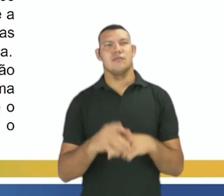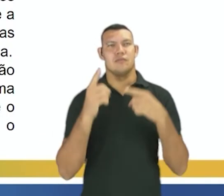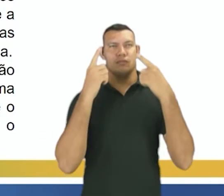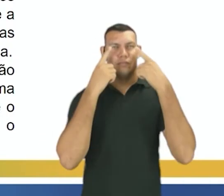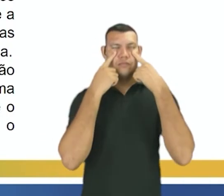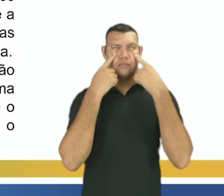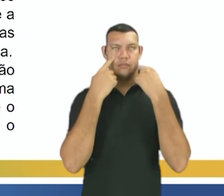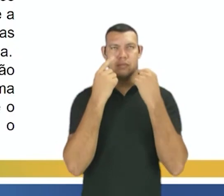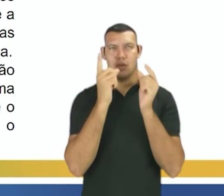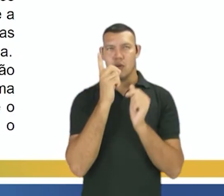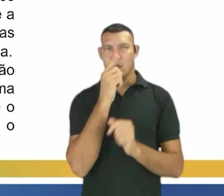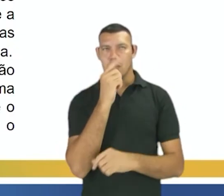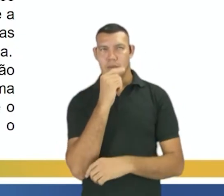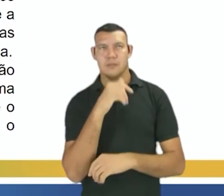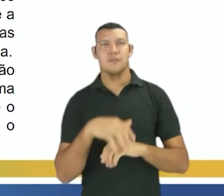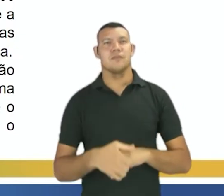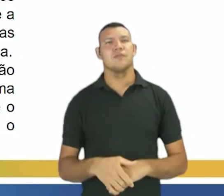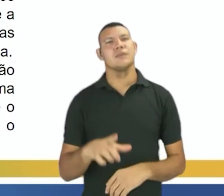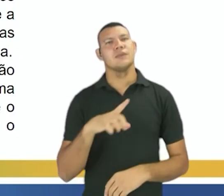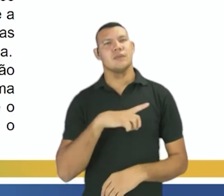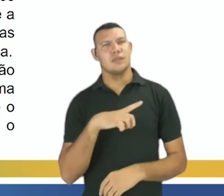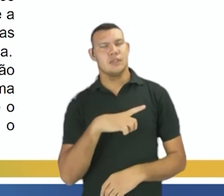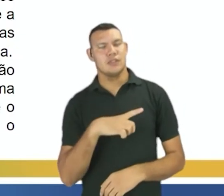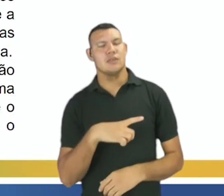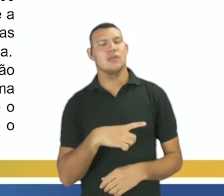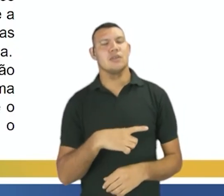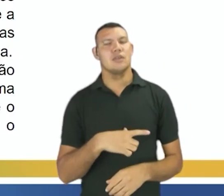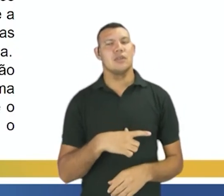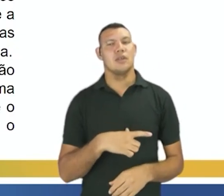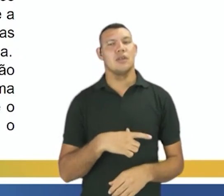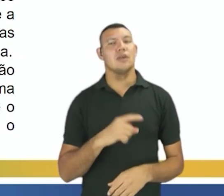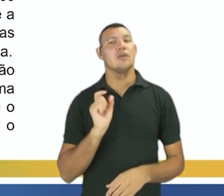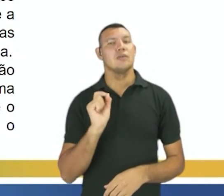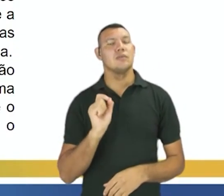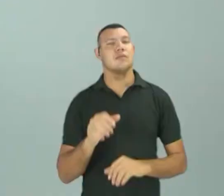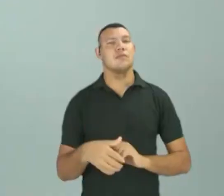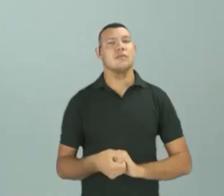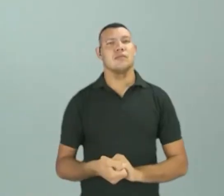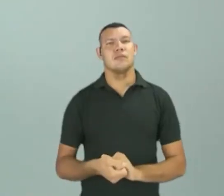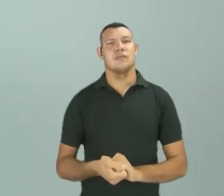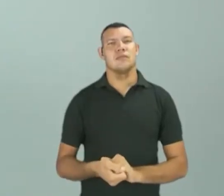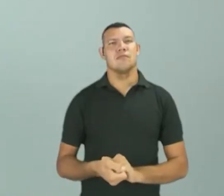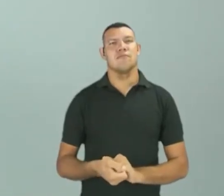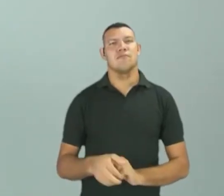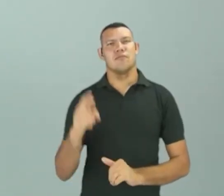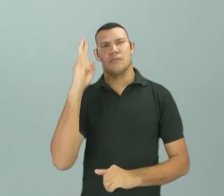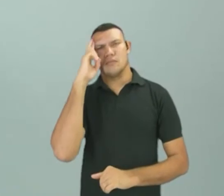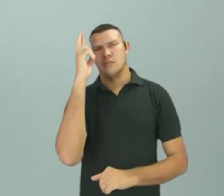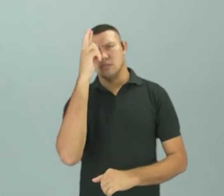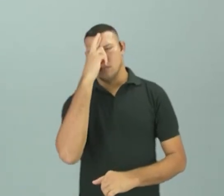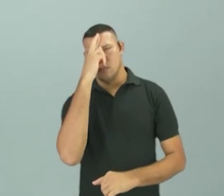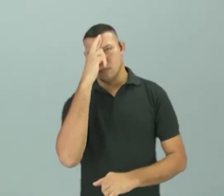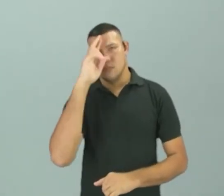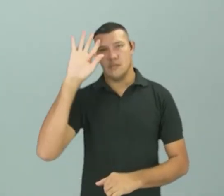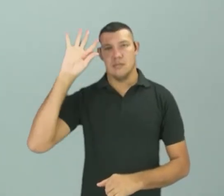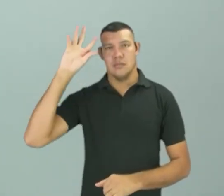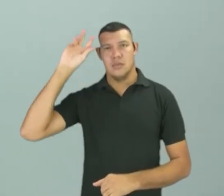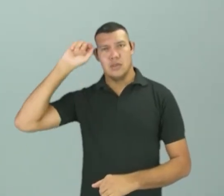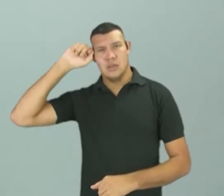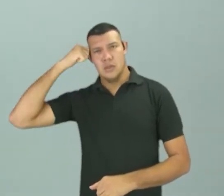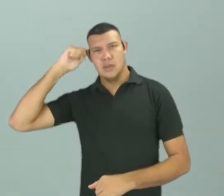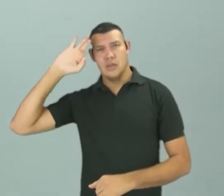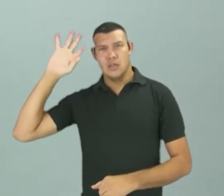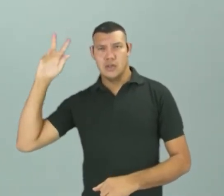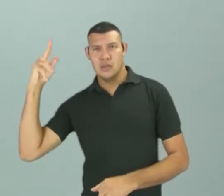2014. Esses livros, eles vão tratar exatamente, eles vão contar histórias de africanos, vão contar histórias de pessoas